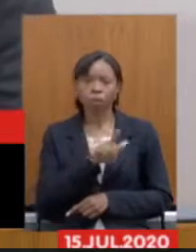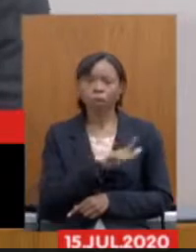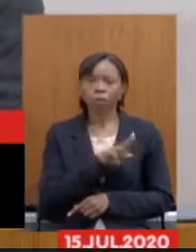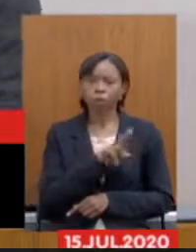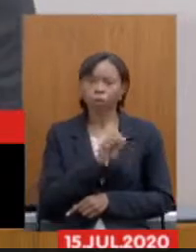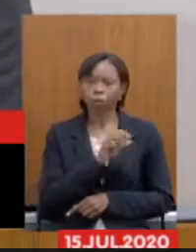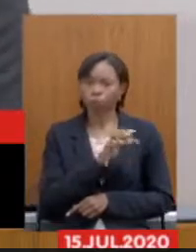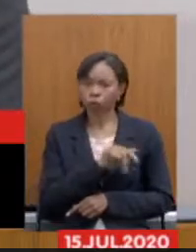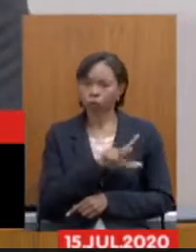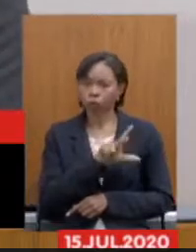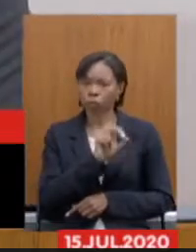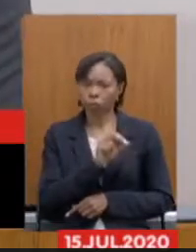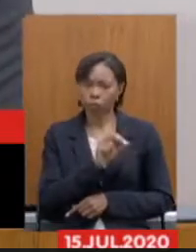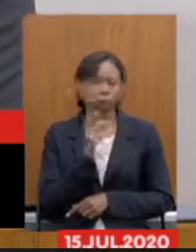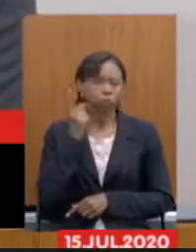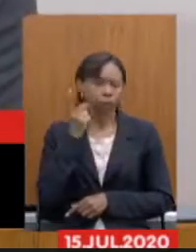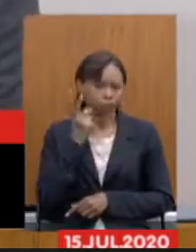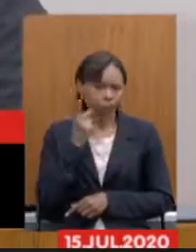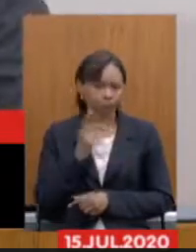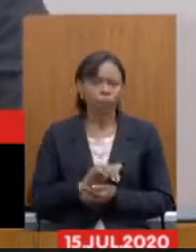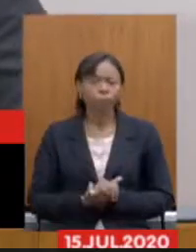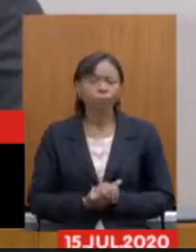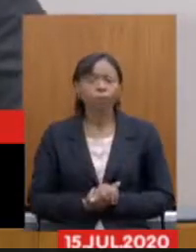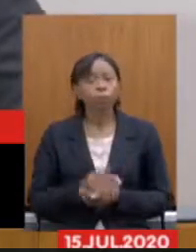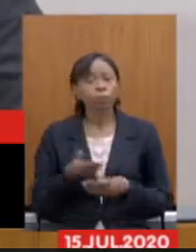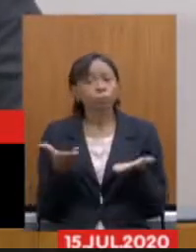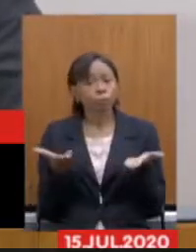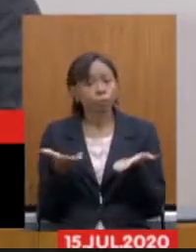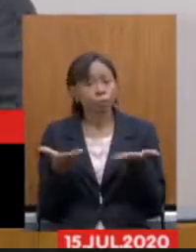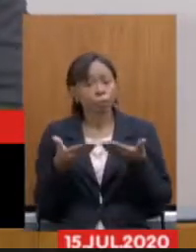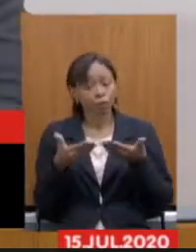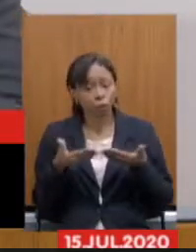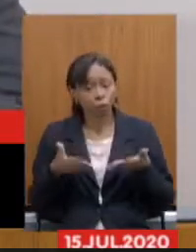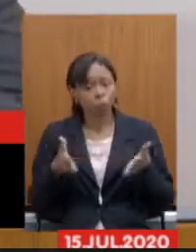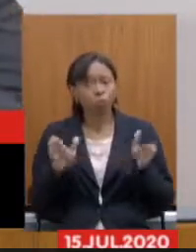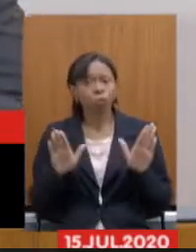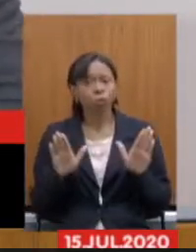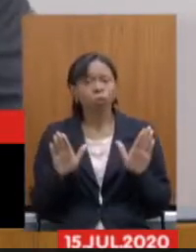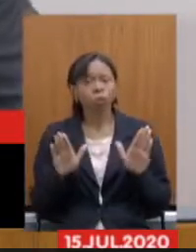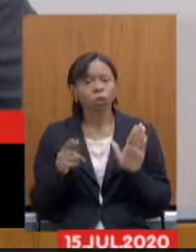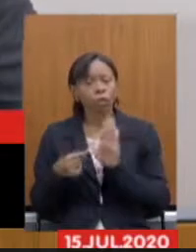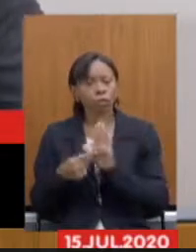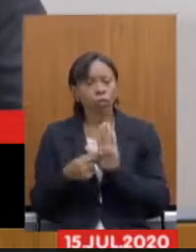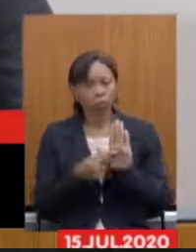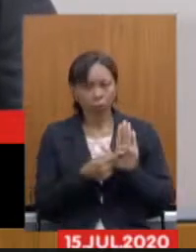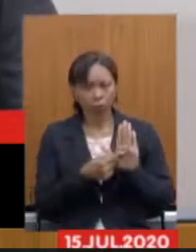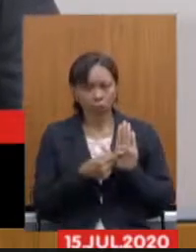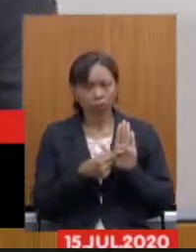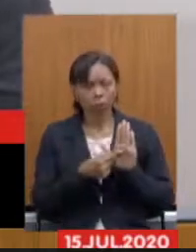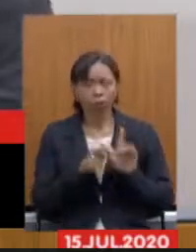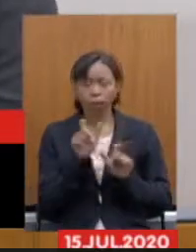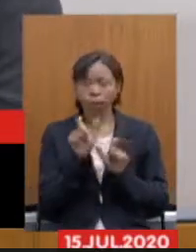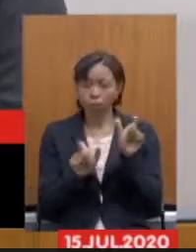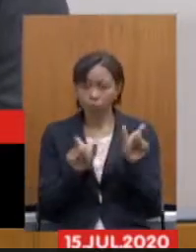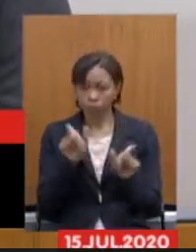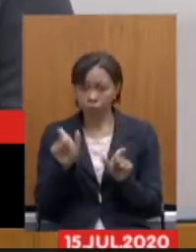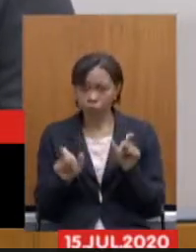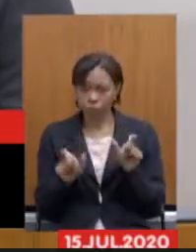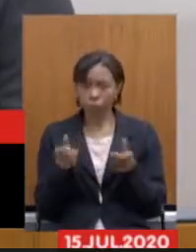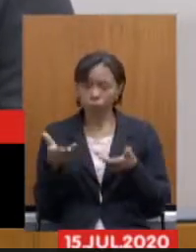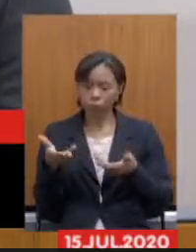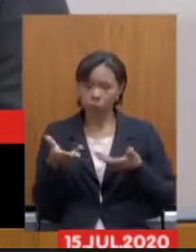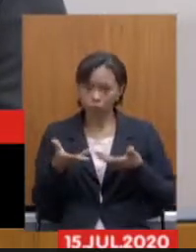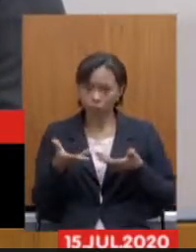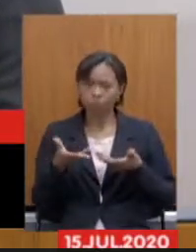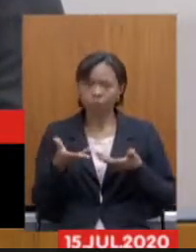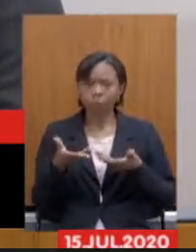Santana. Nós iremos dar início agora à exposição dos nossos convidados. Neste momento,